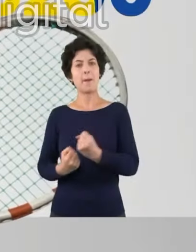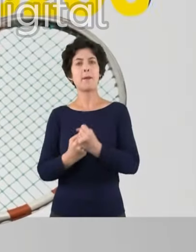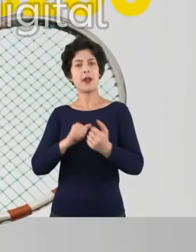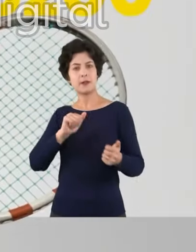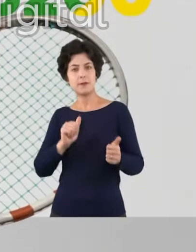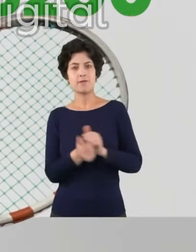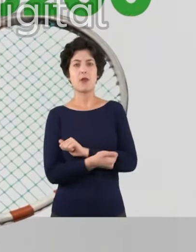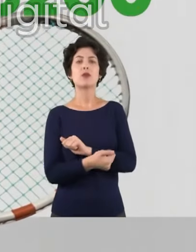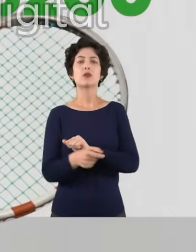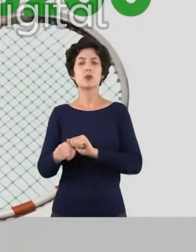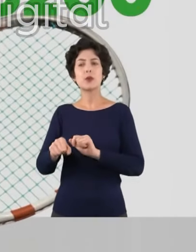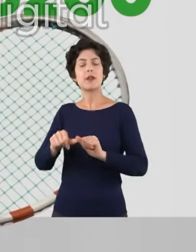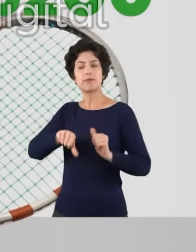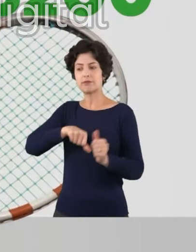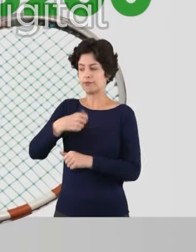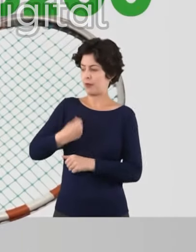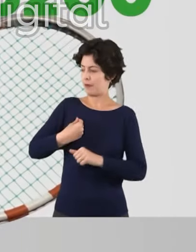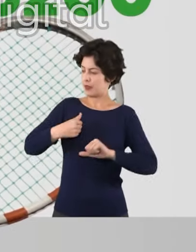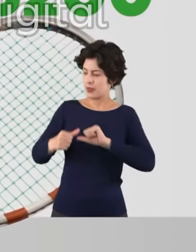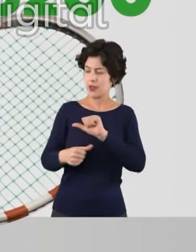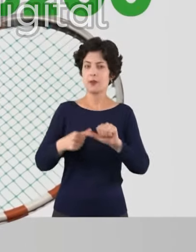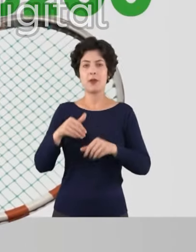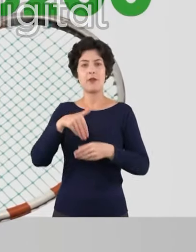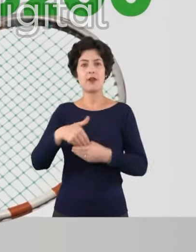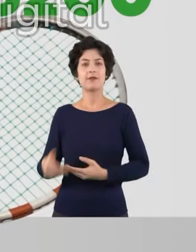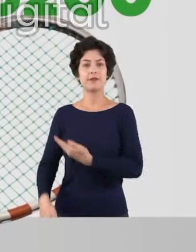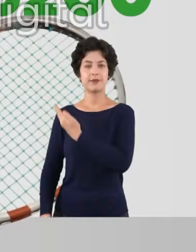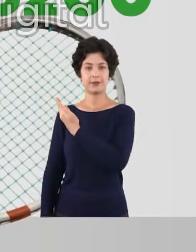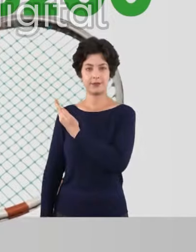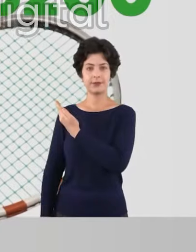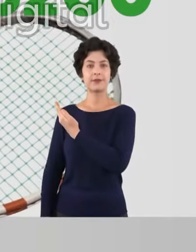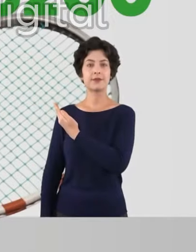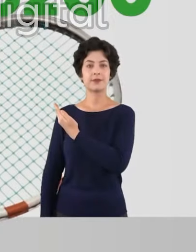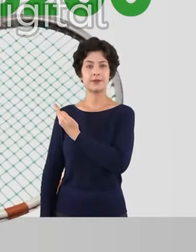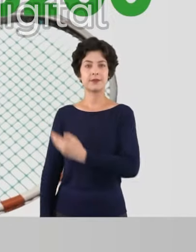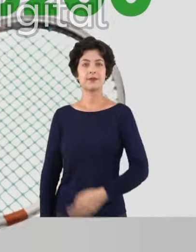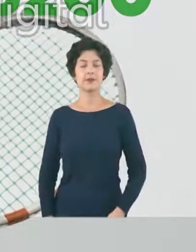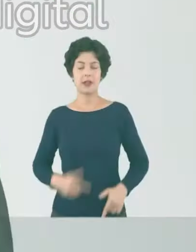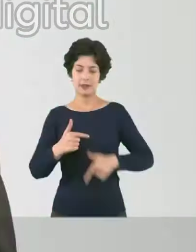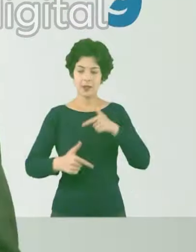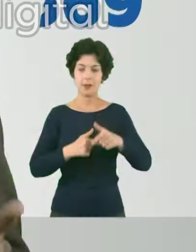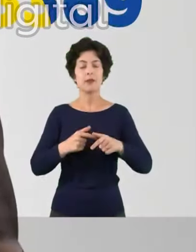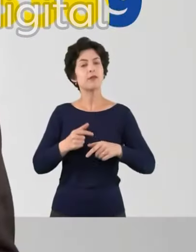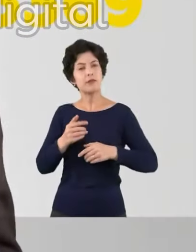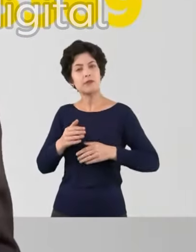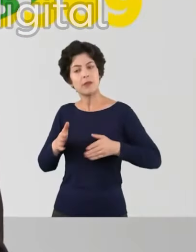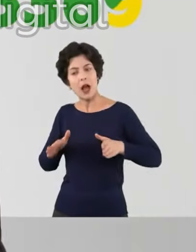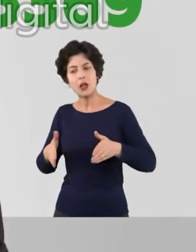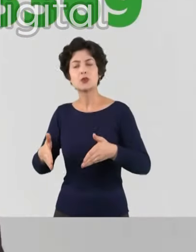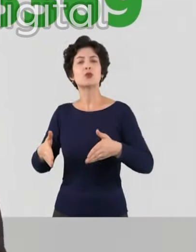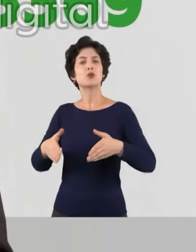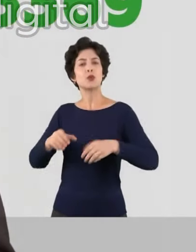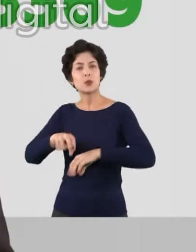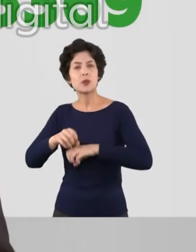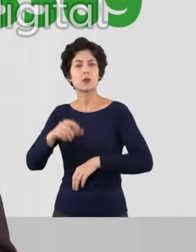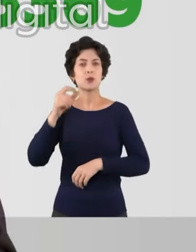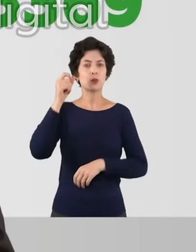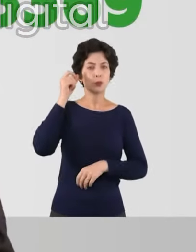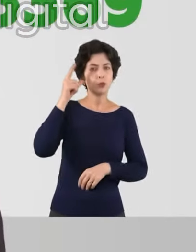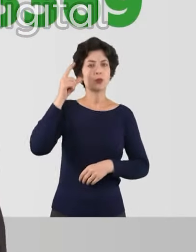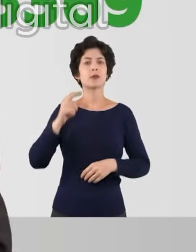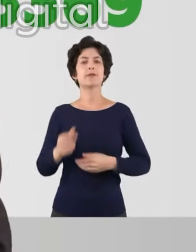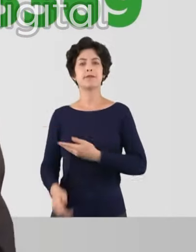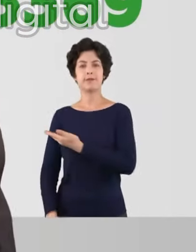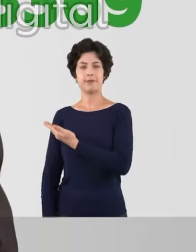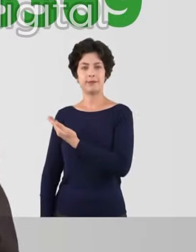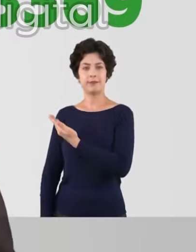apoiar o esporte. O esporte transforma vidas. Vote Tchel do Tênis, 25-200. Eu vou trabalhar pela educação e também pela cultura. Gabriel